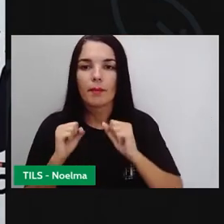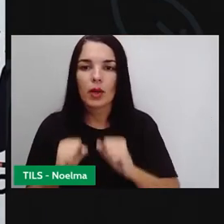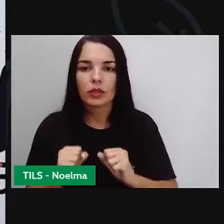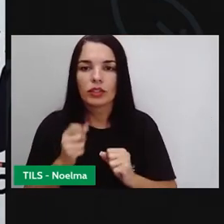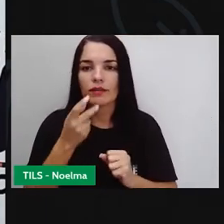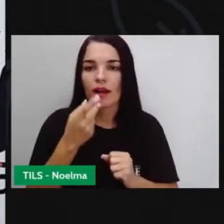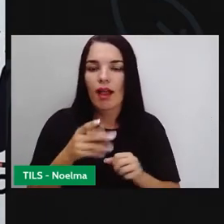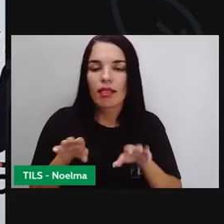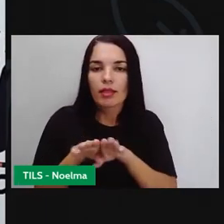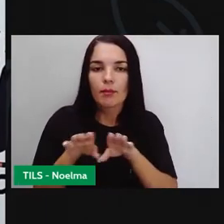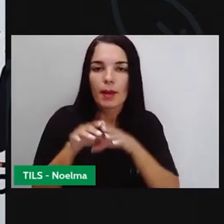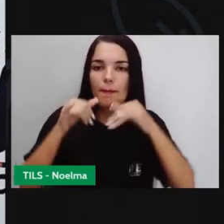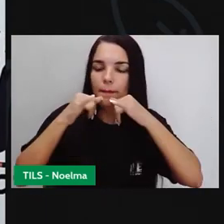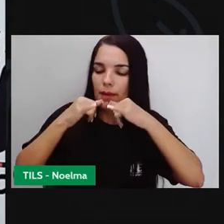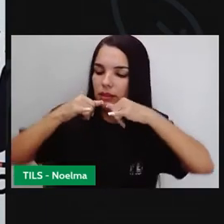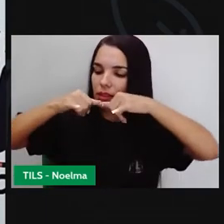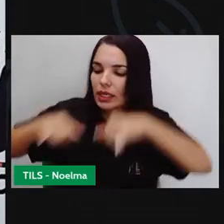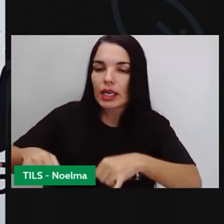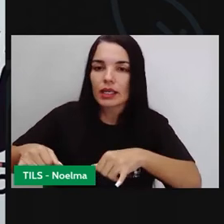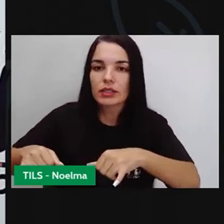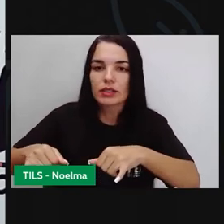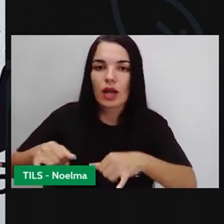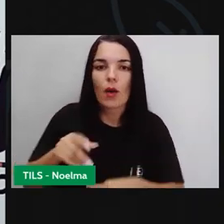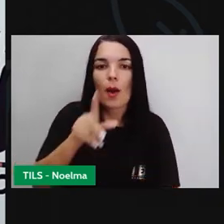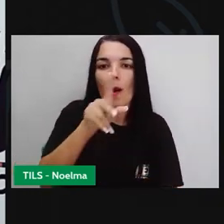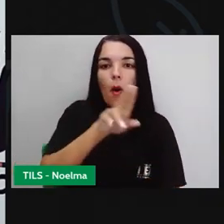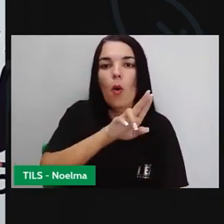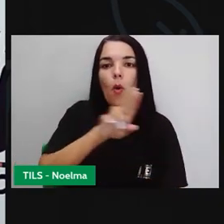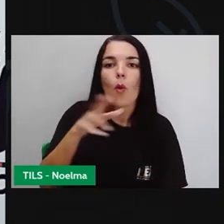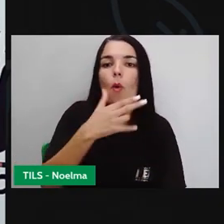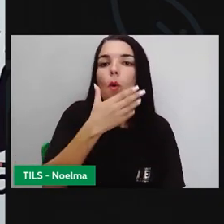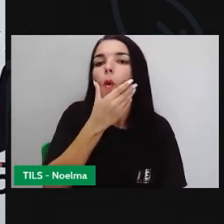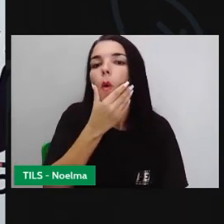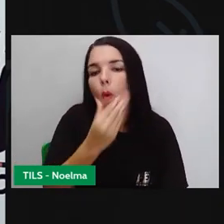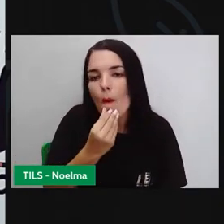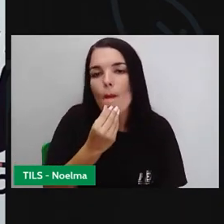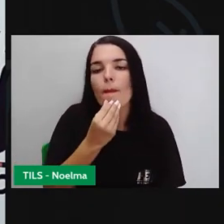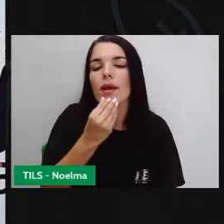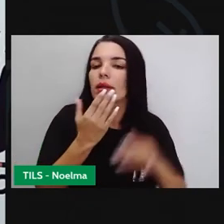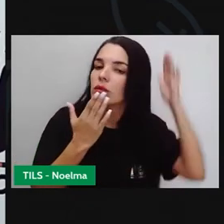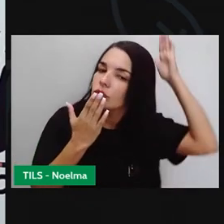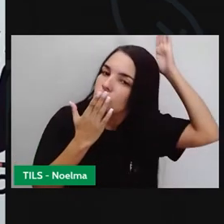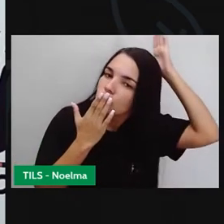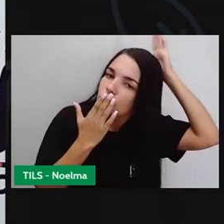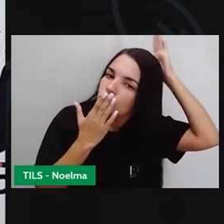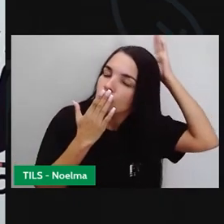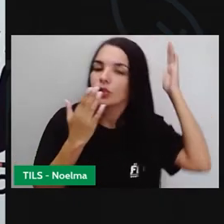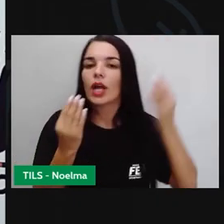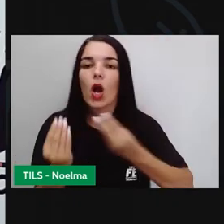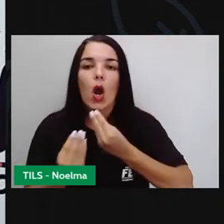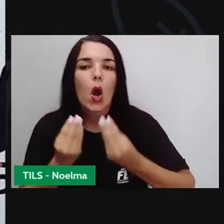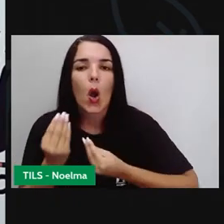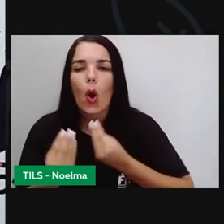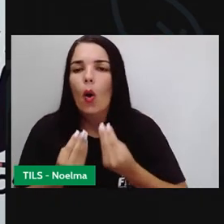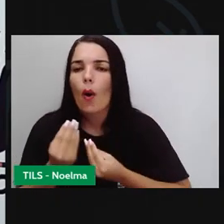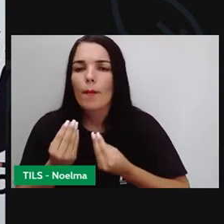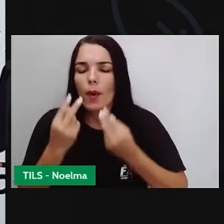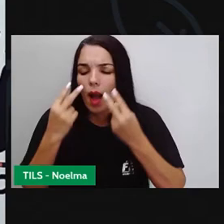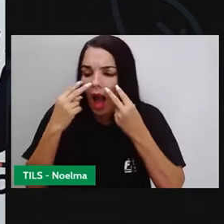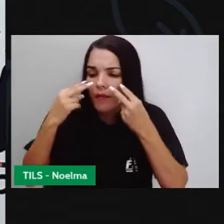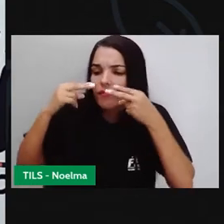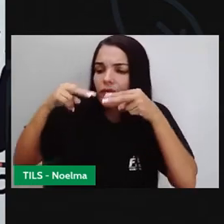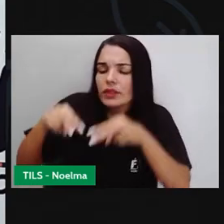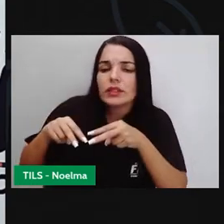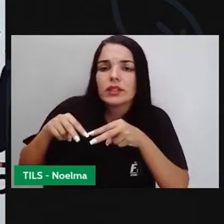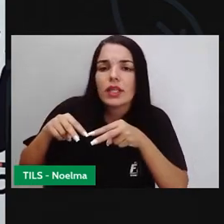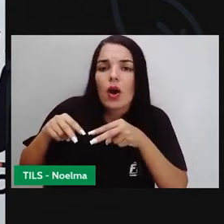de um indígena pataxó, que relata sobre a visão do